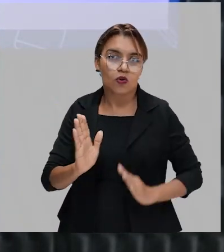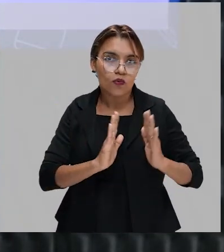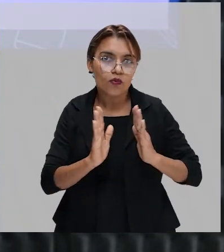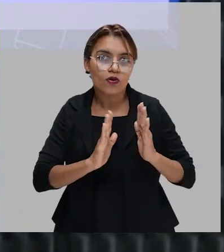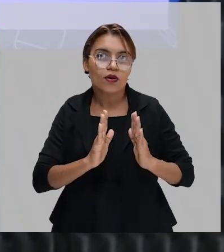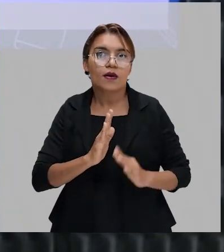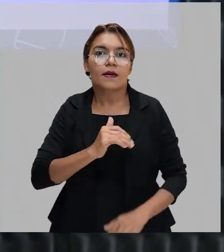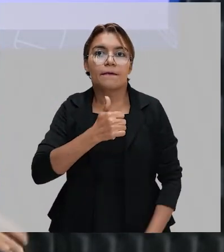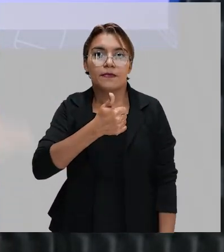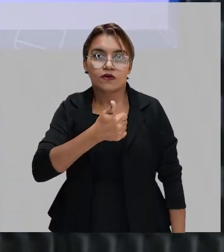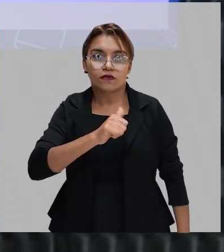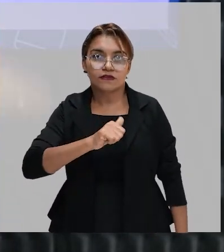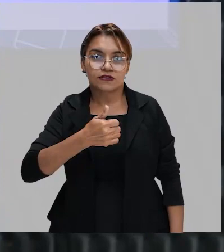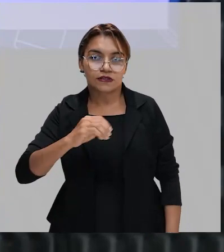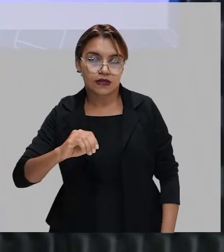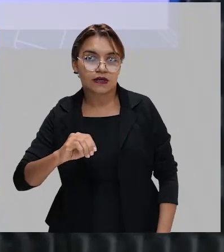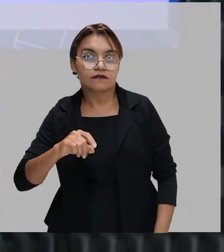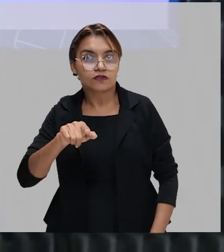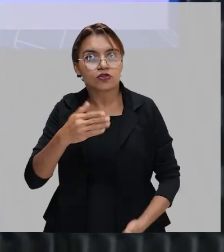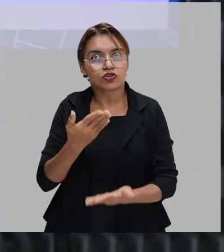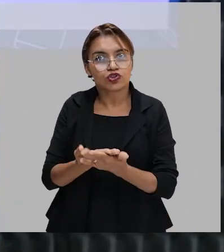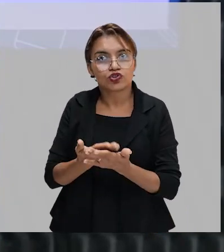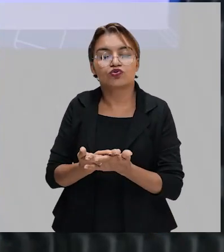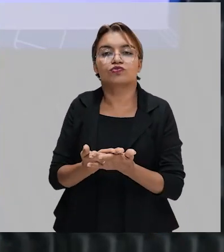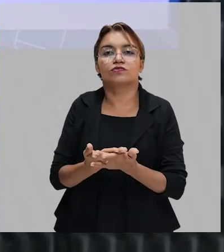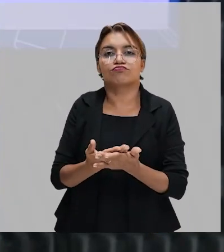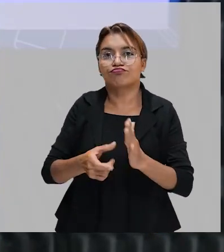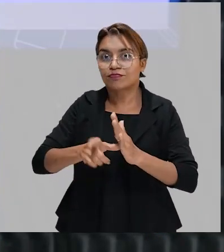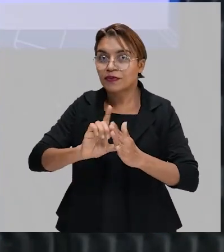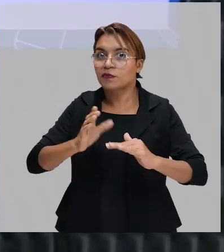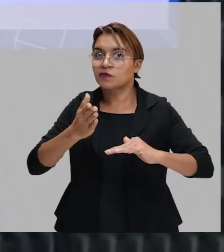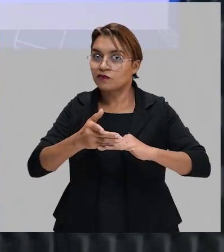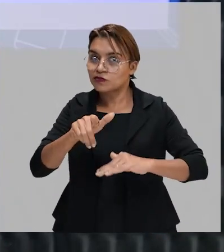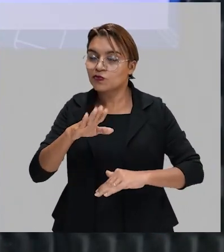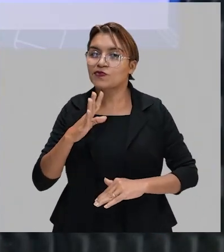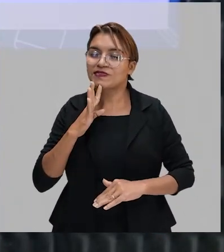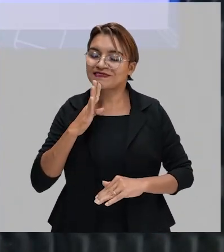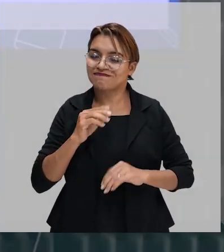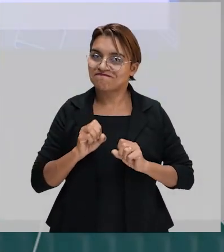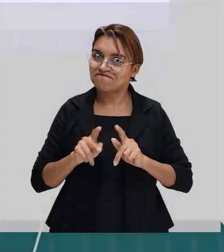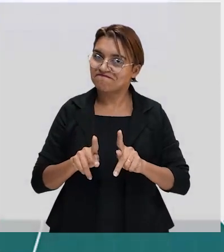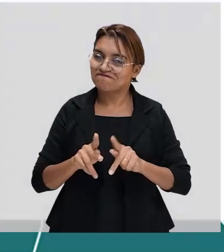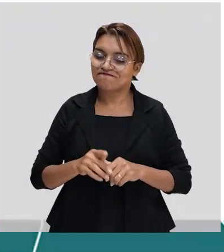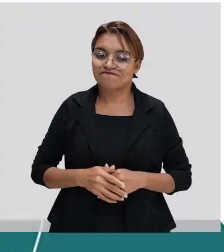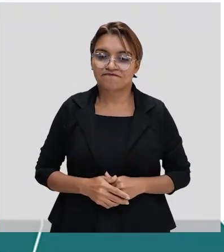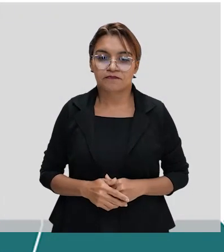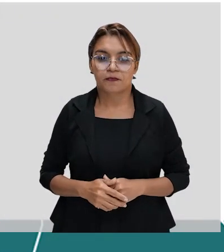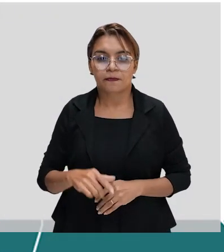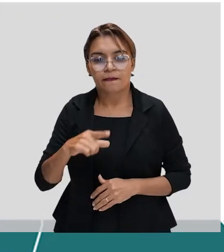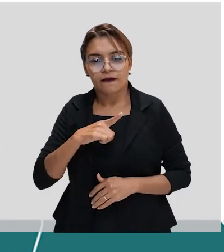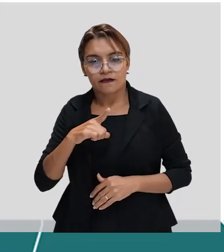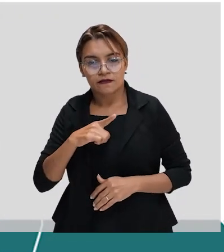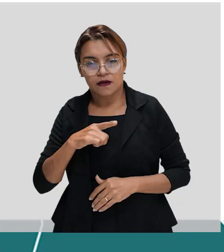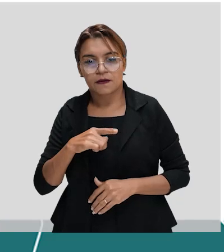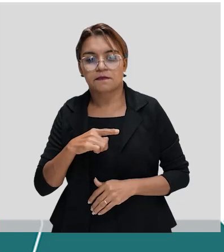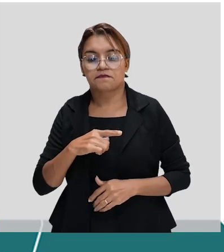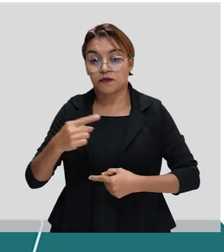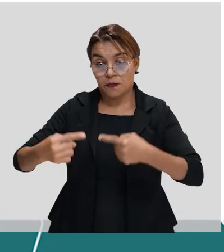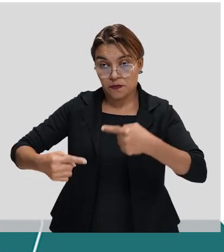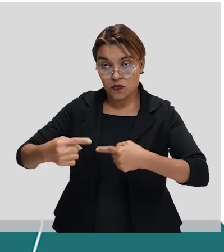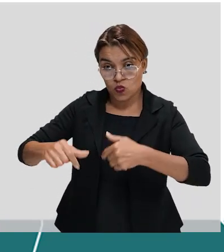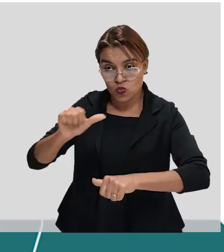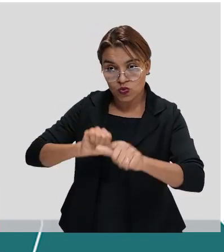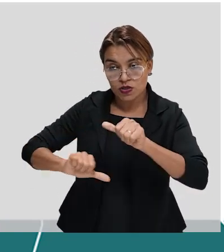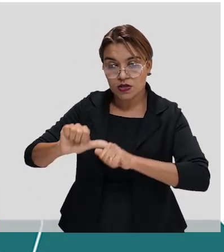1910? Estuda o pré-modernismo que você vai conhecer. Muito bem. Aí nós temos mudanças políticas,